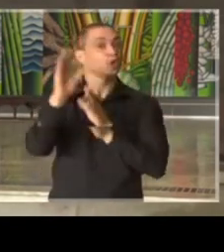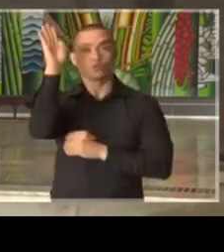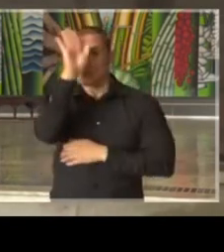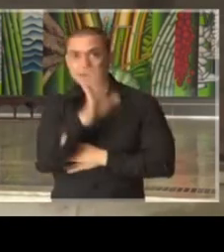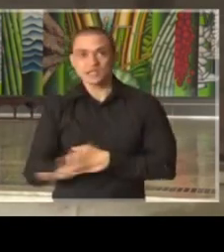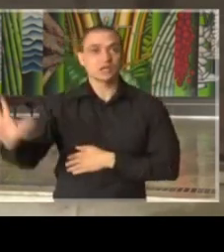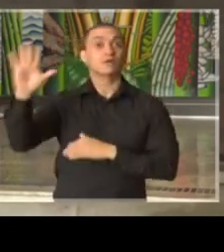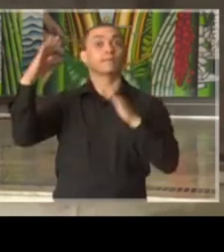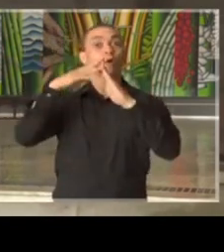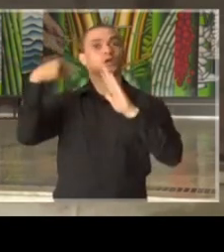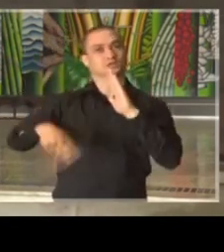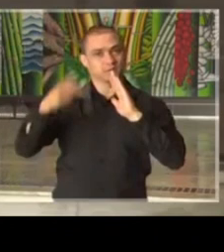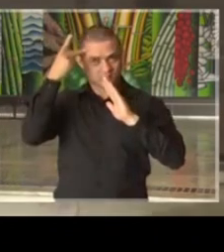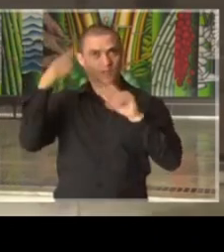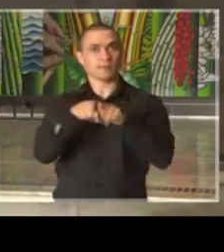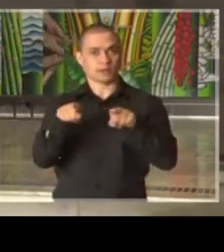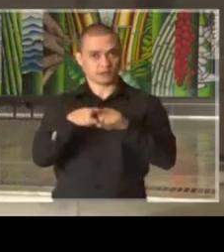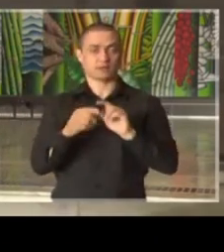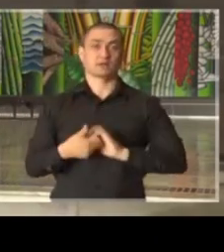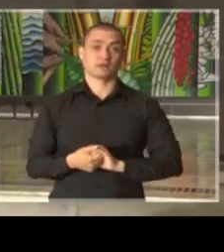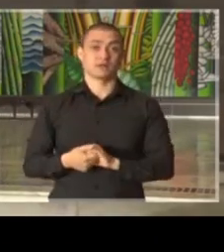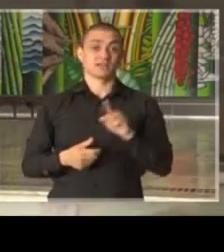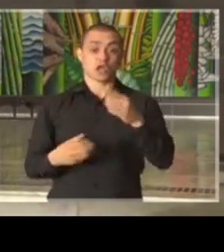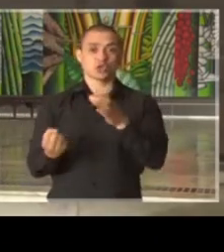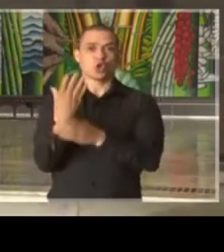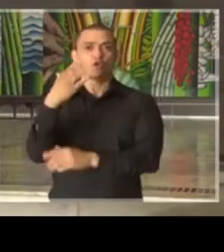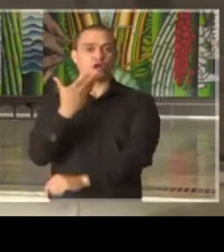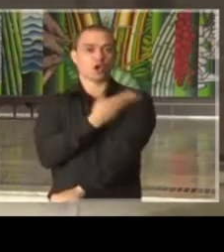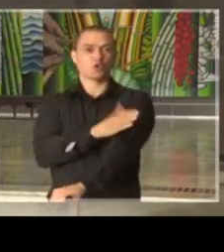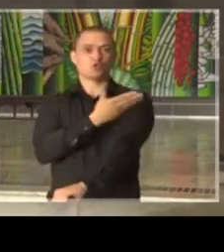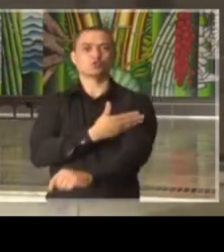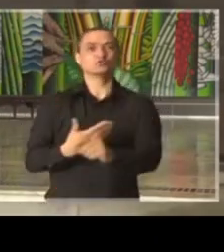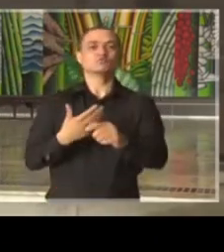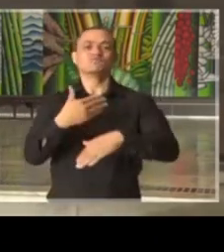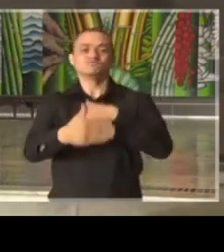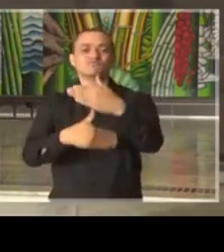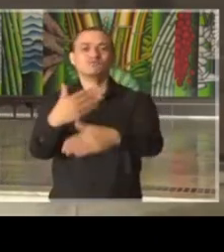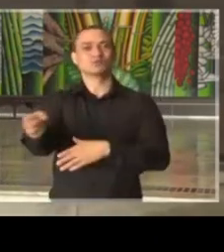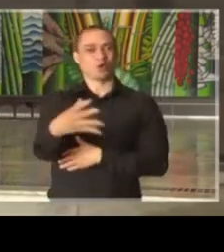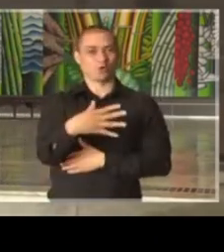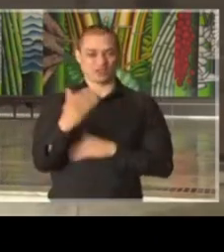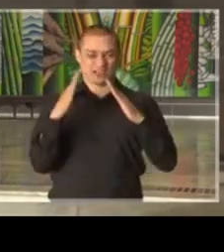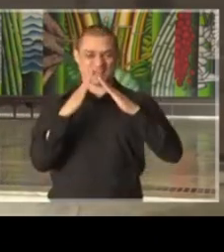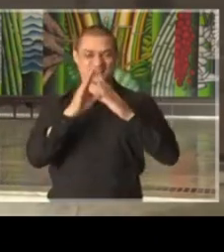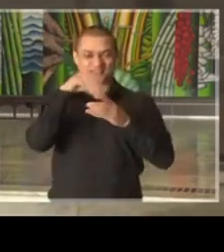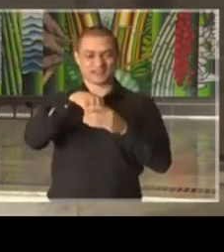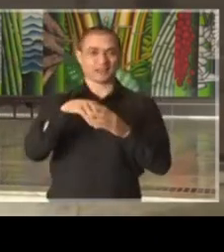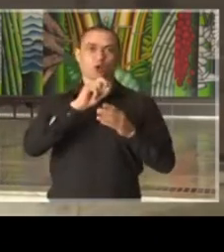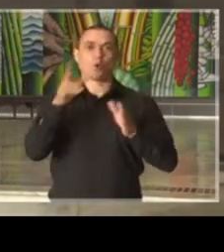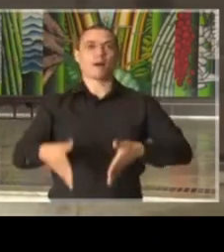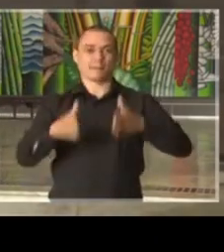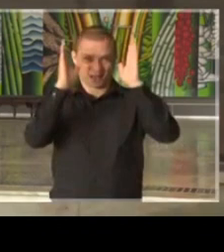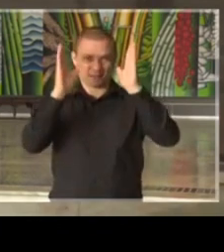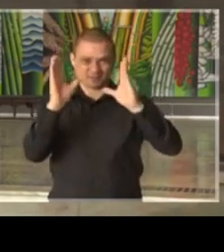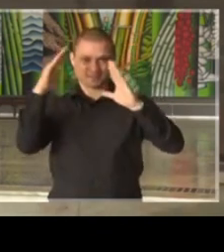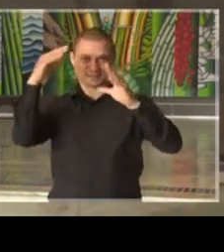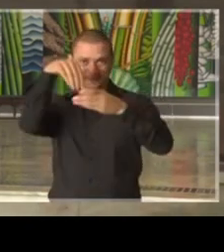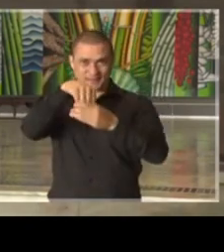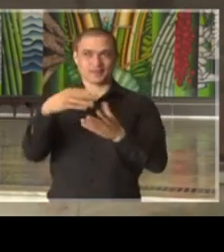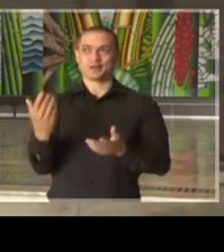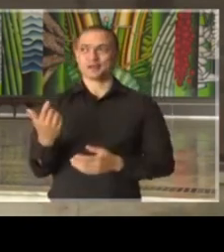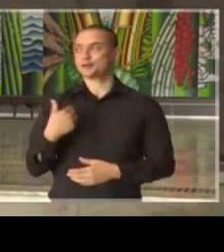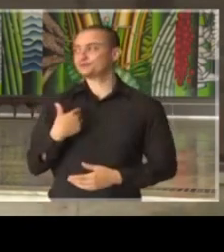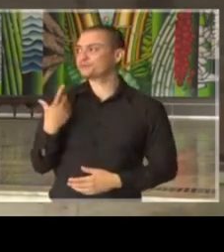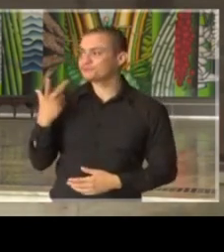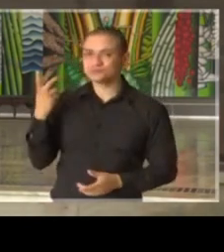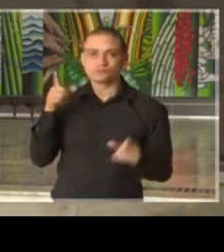São Paulo. Criem novos hábitos. A vida dentro de uma casa, de um apartamento, onde você